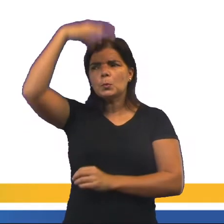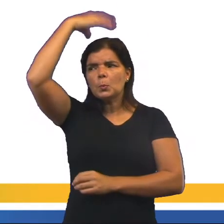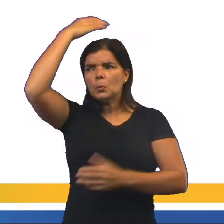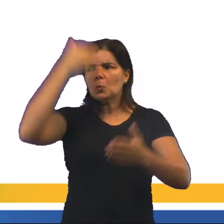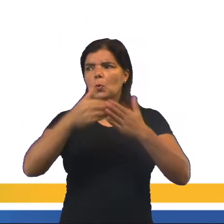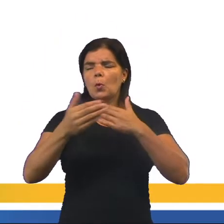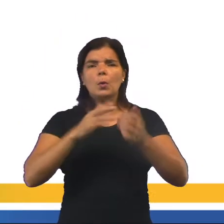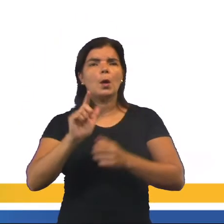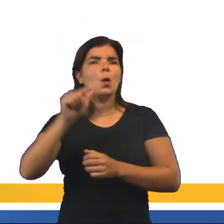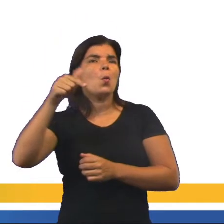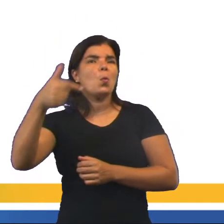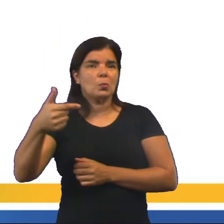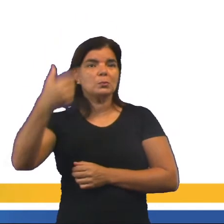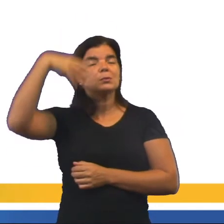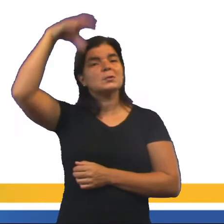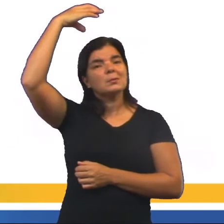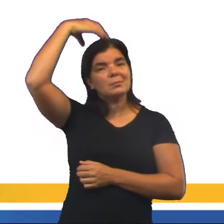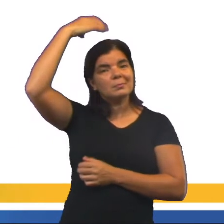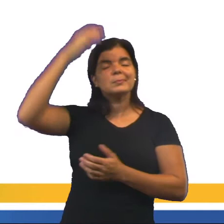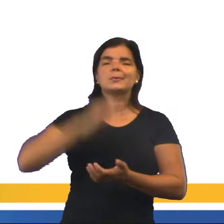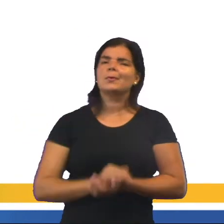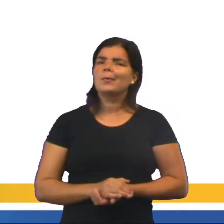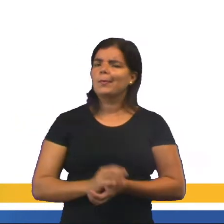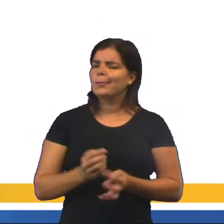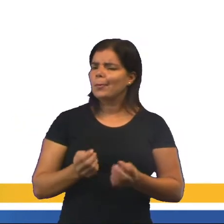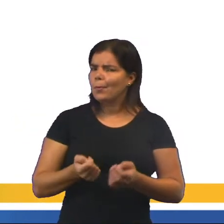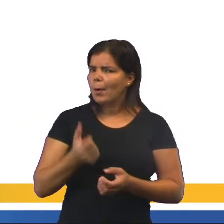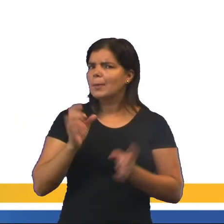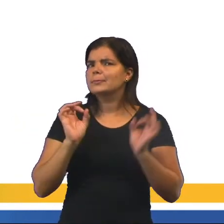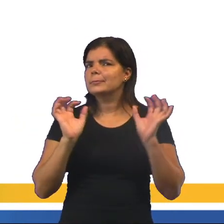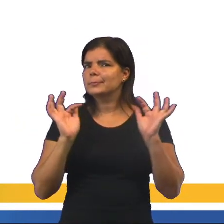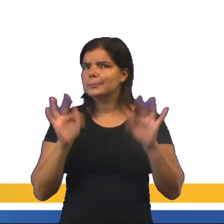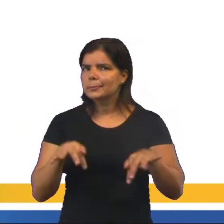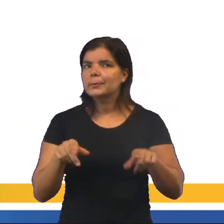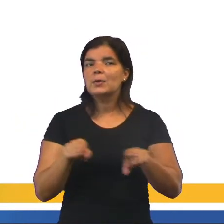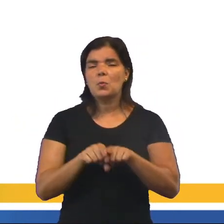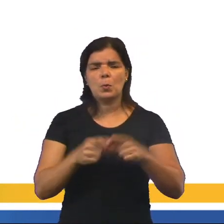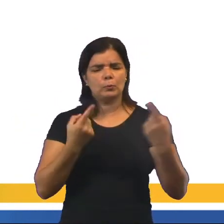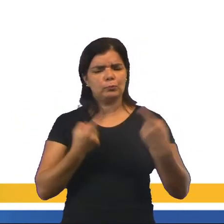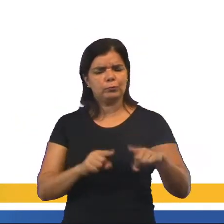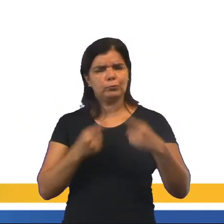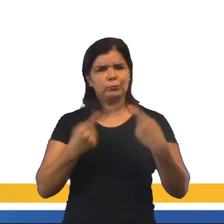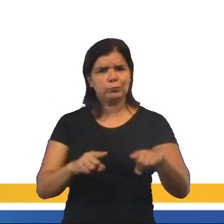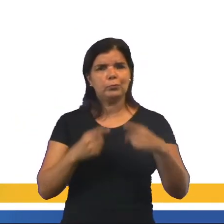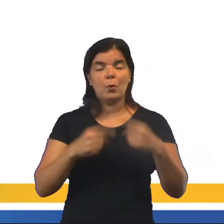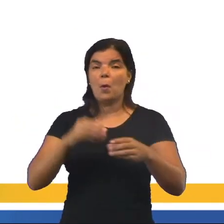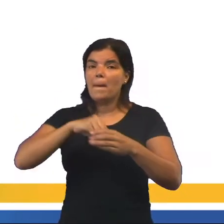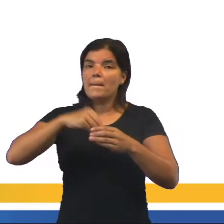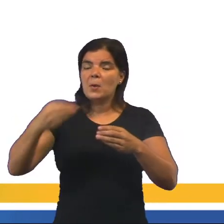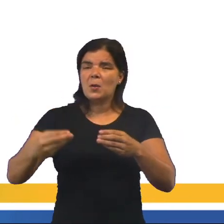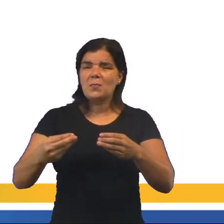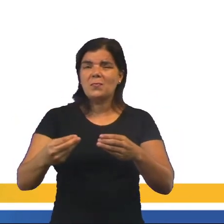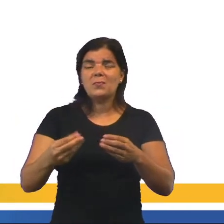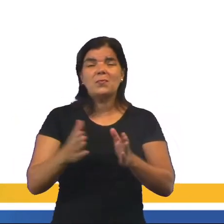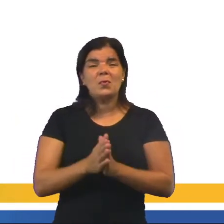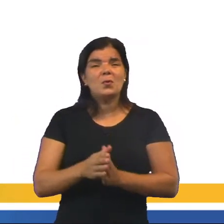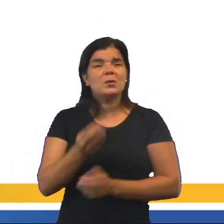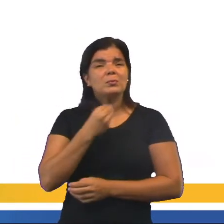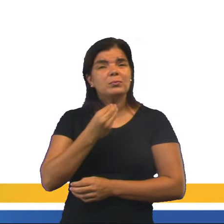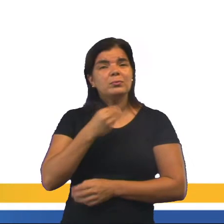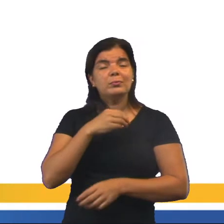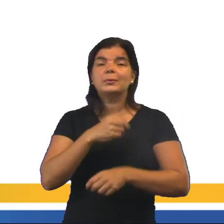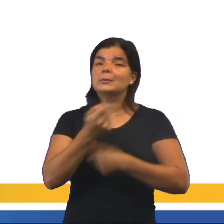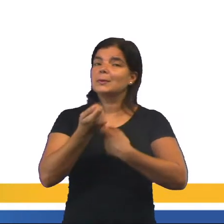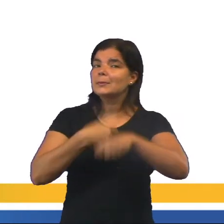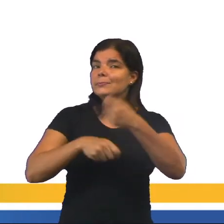qualquer outro império, esse vai quase chegar ao fim. É uma série de ataques externos, foi enfraquecendo a administração do Império